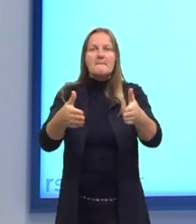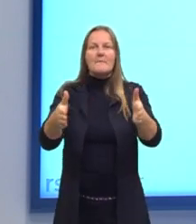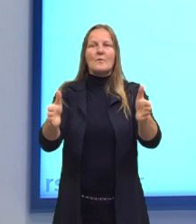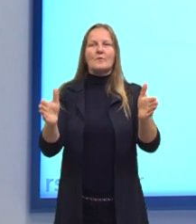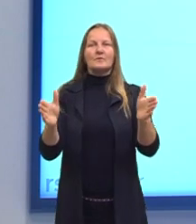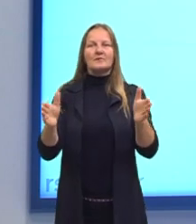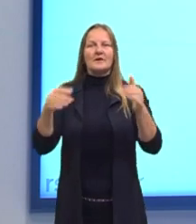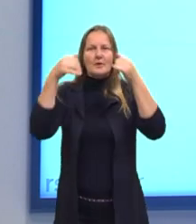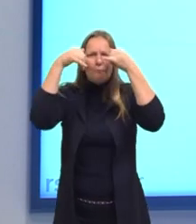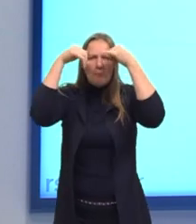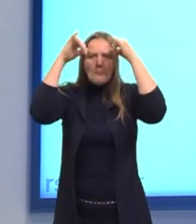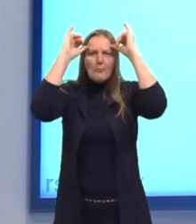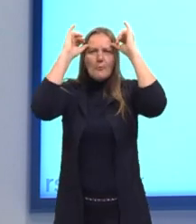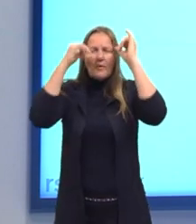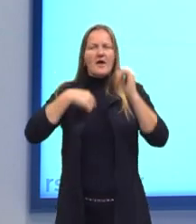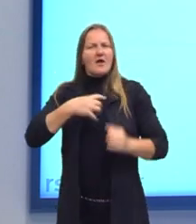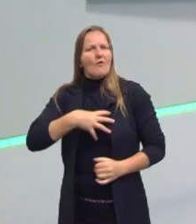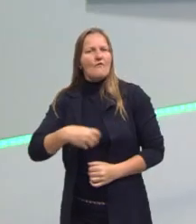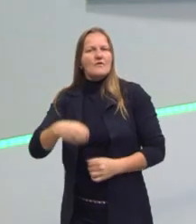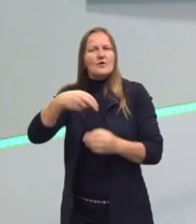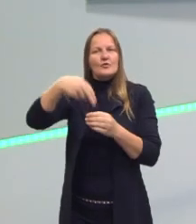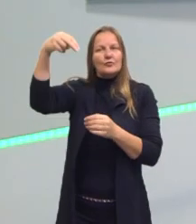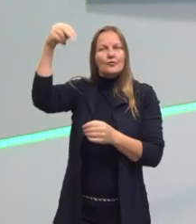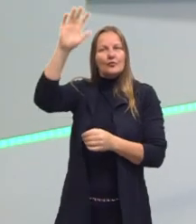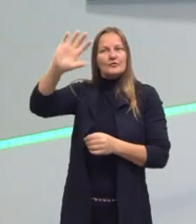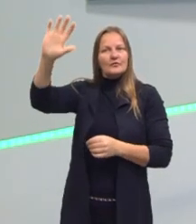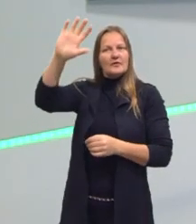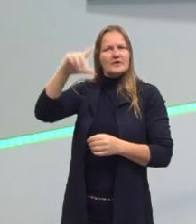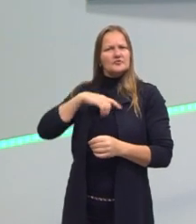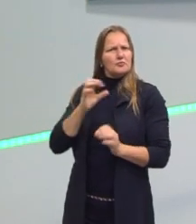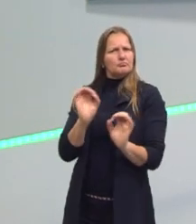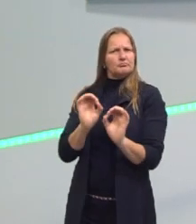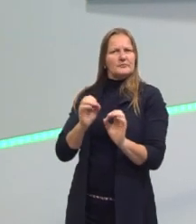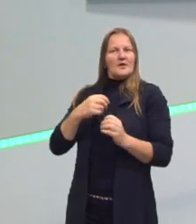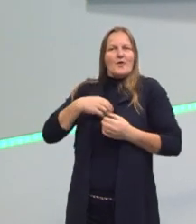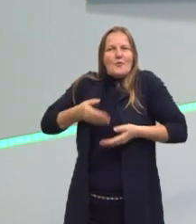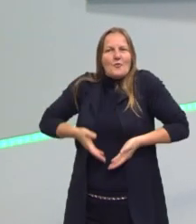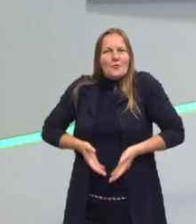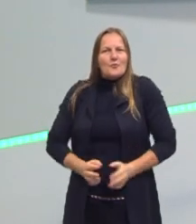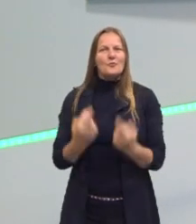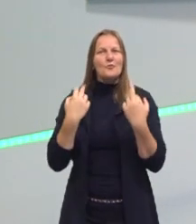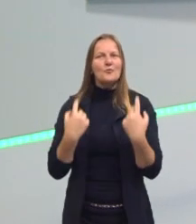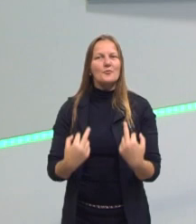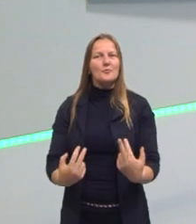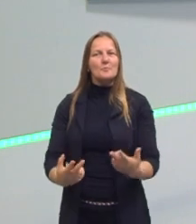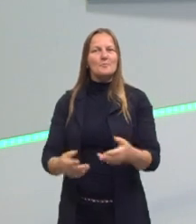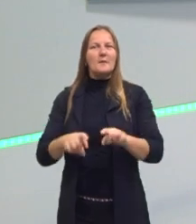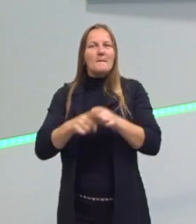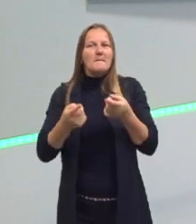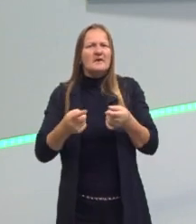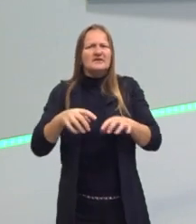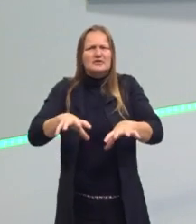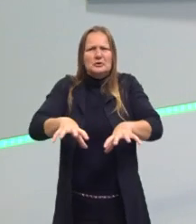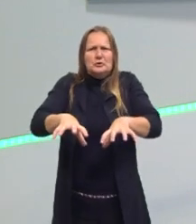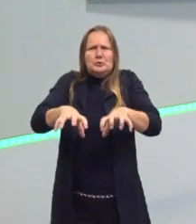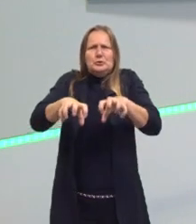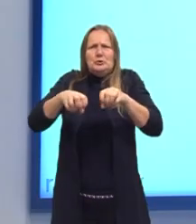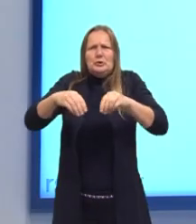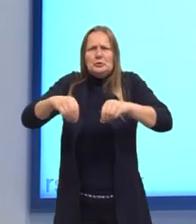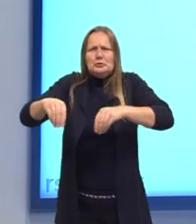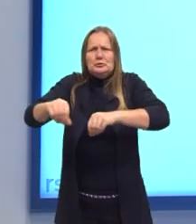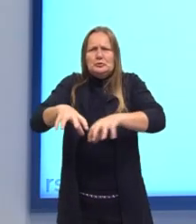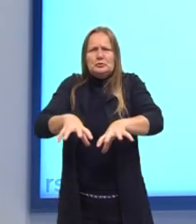Eu sou fio do nordeste Não nego meu naturá Mas uma seca medonha